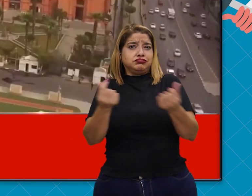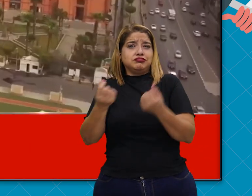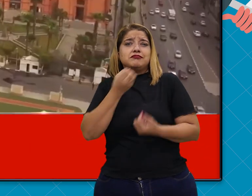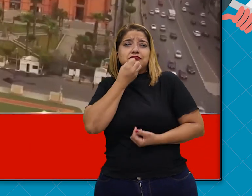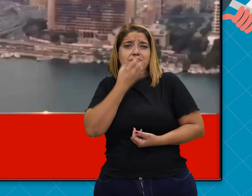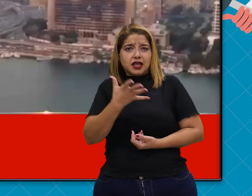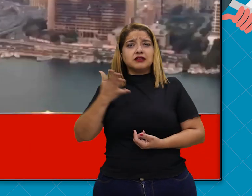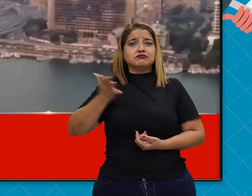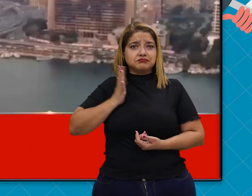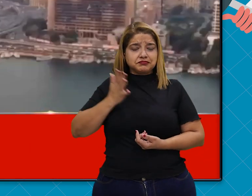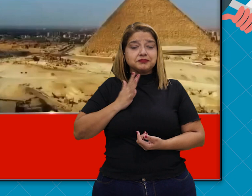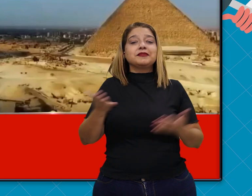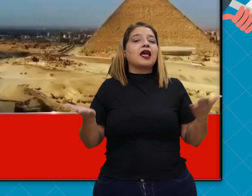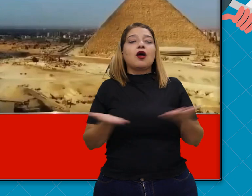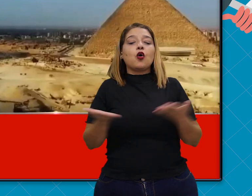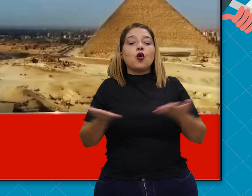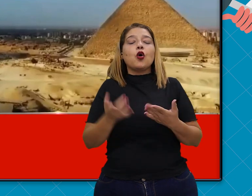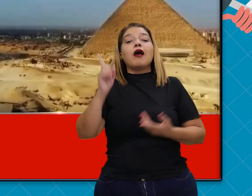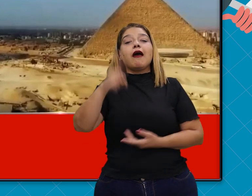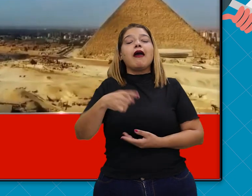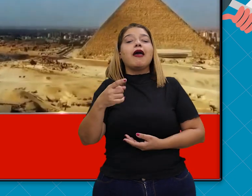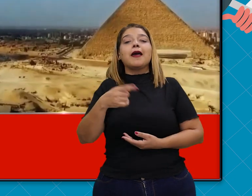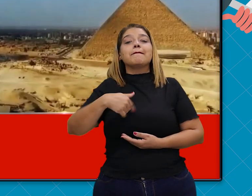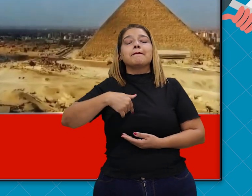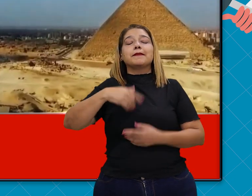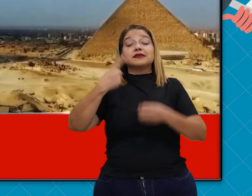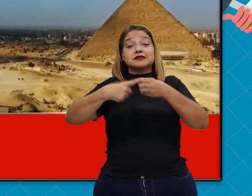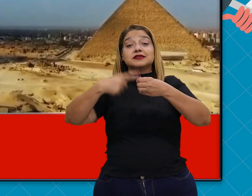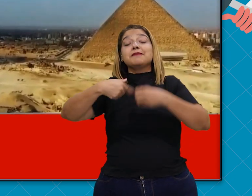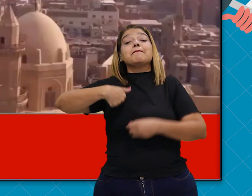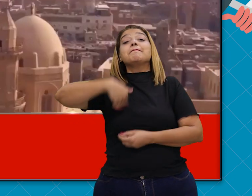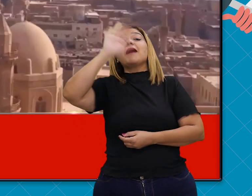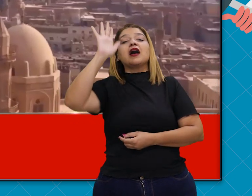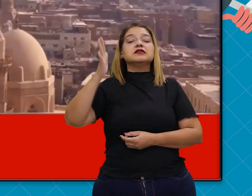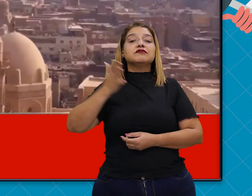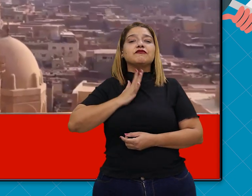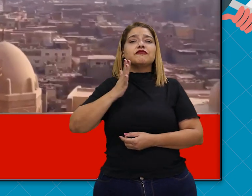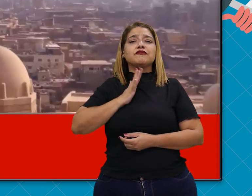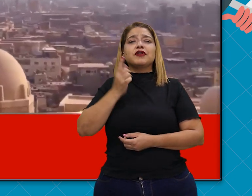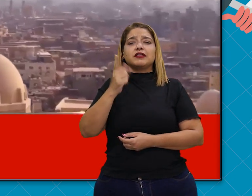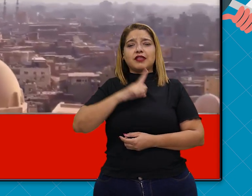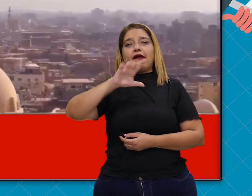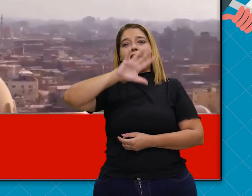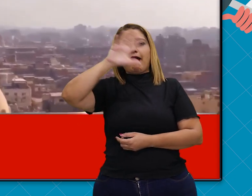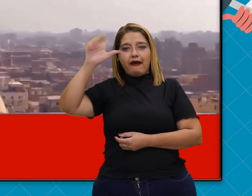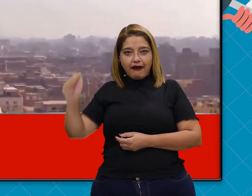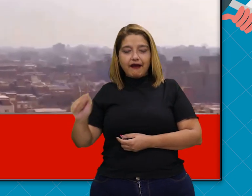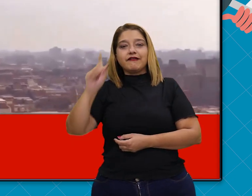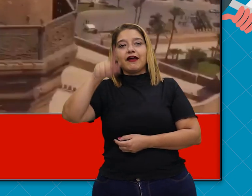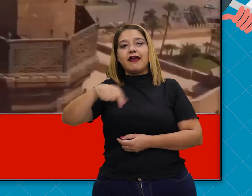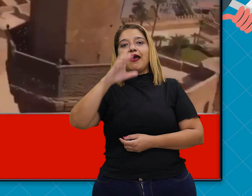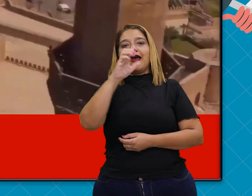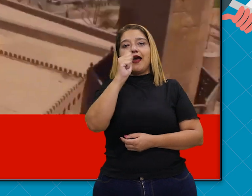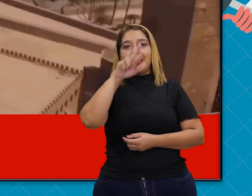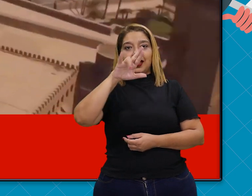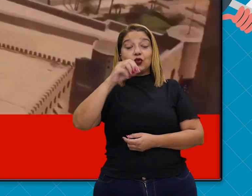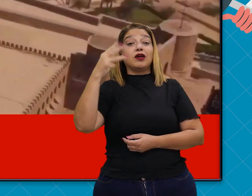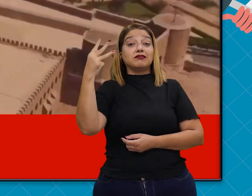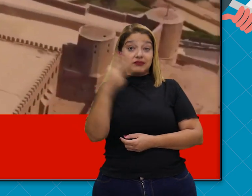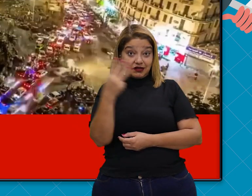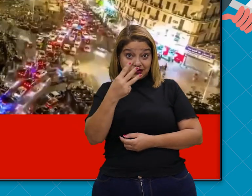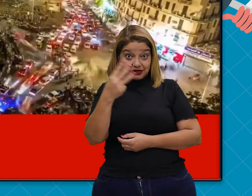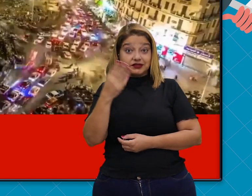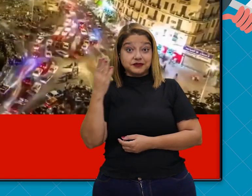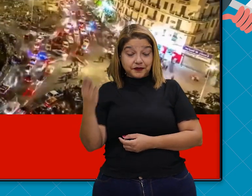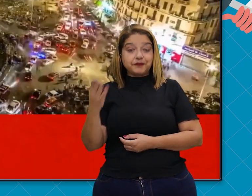mais ricas da África. E nosso top 3 está a cidade do Cairo. Cairo é a